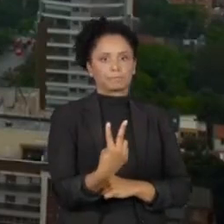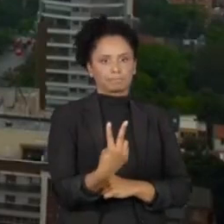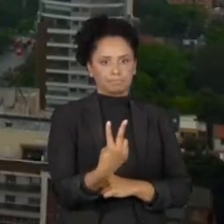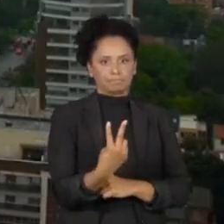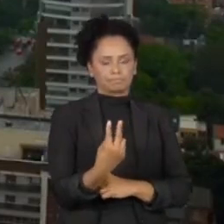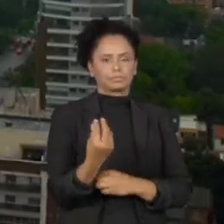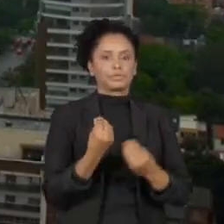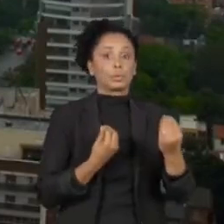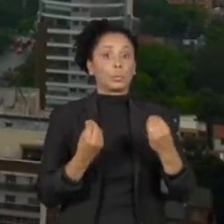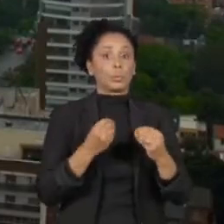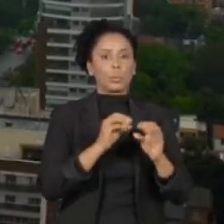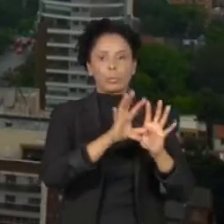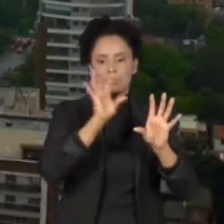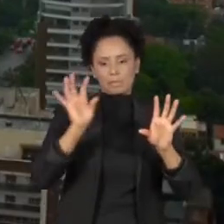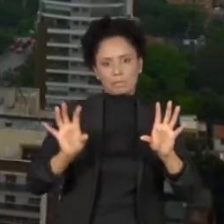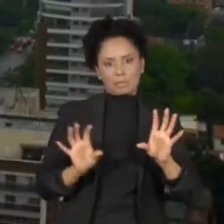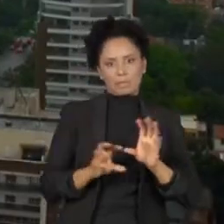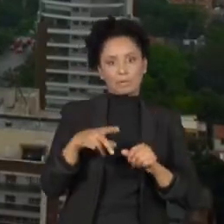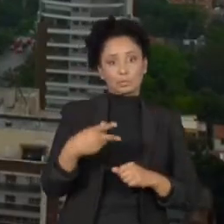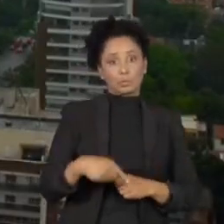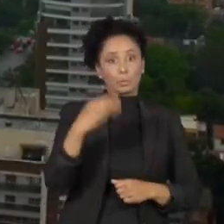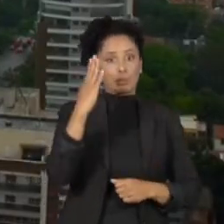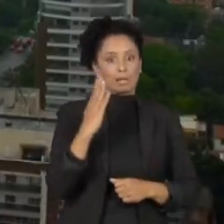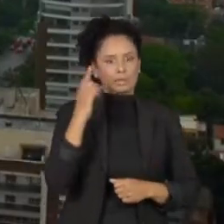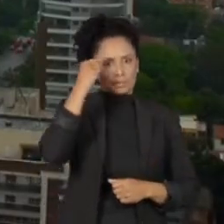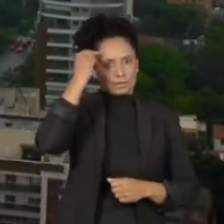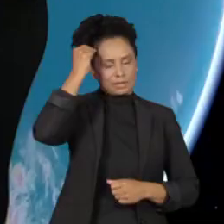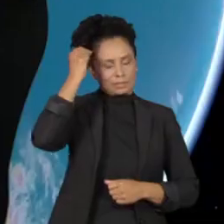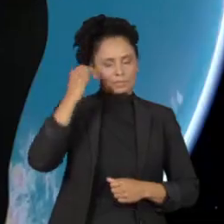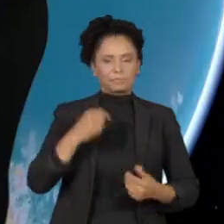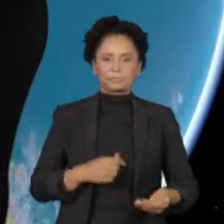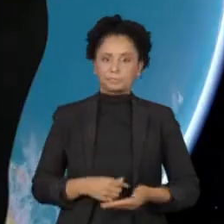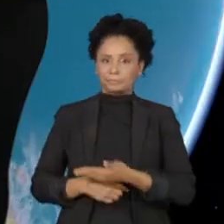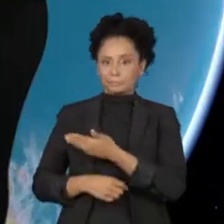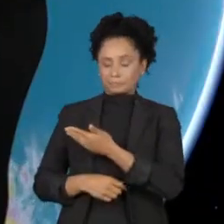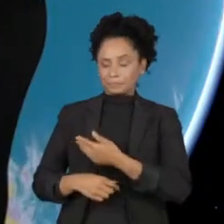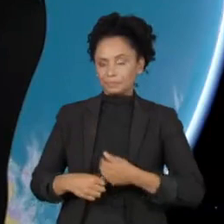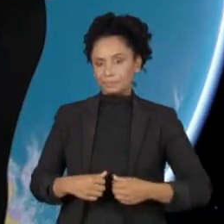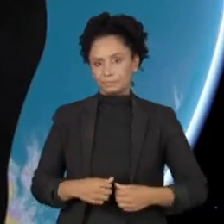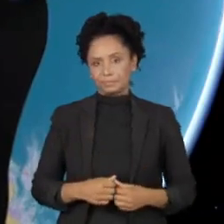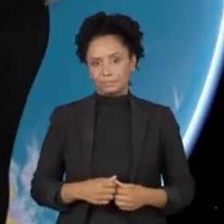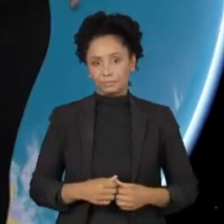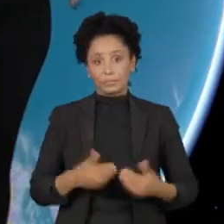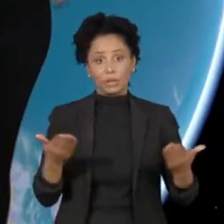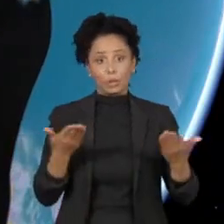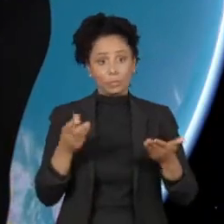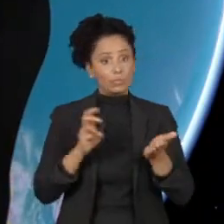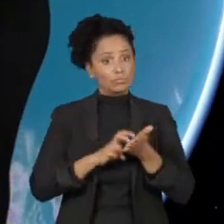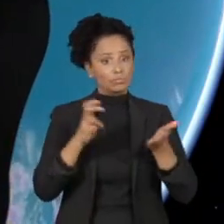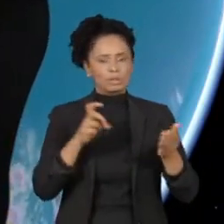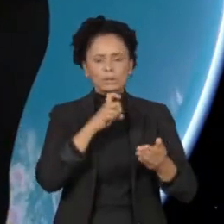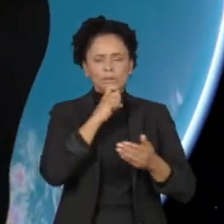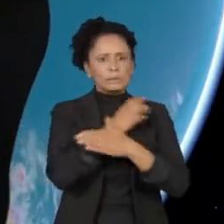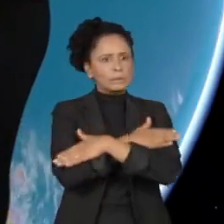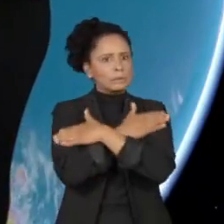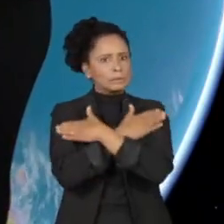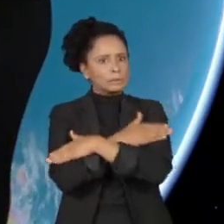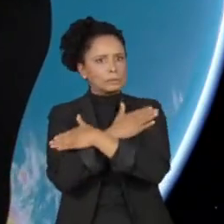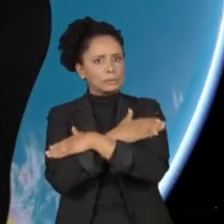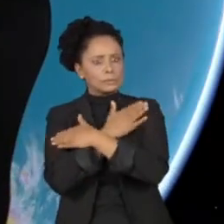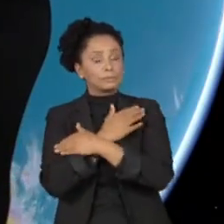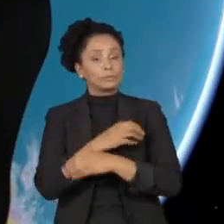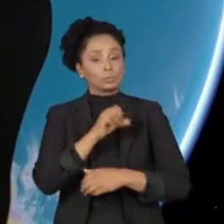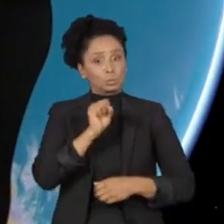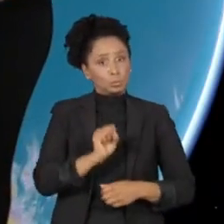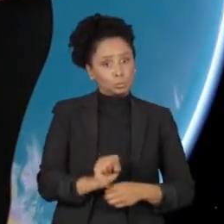Vamos saber como que fica a previsão do tempo para todo o Brasil com a Stephanie Toso. Hoje é amanhecer gelado em grande parte do centro e sul